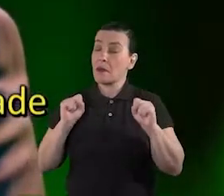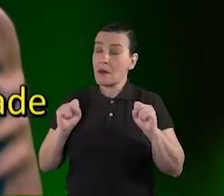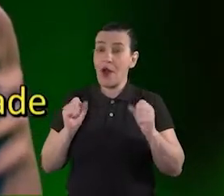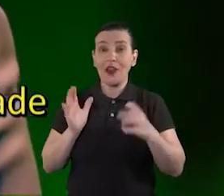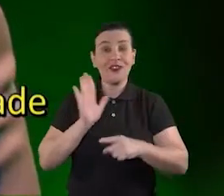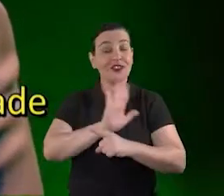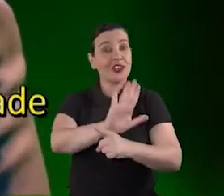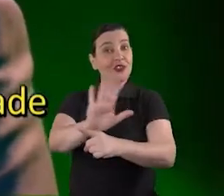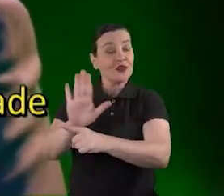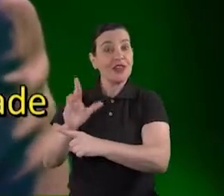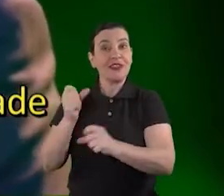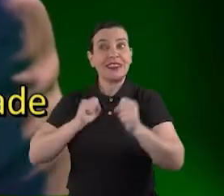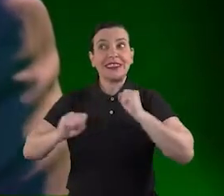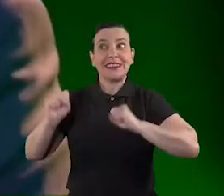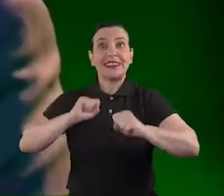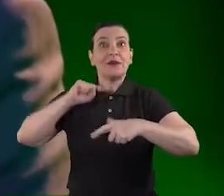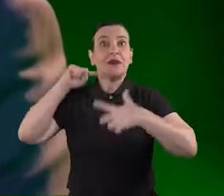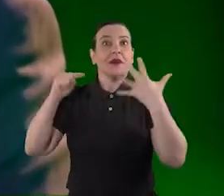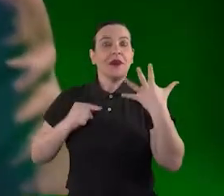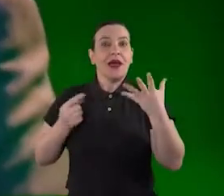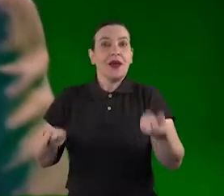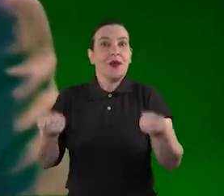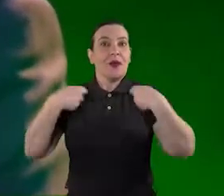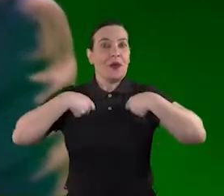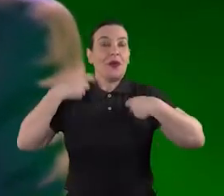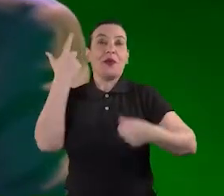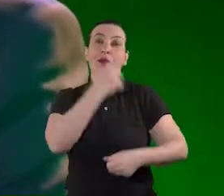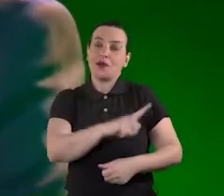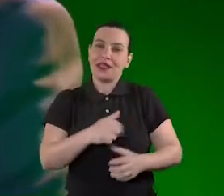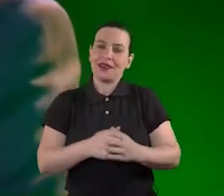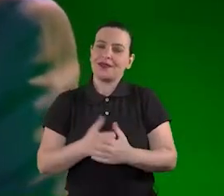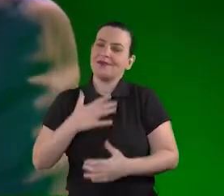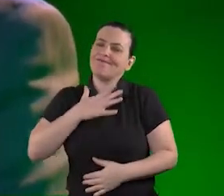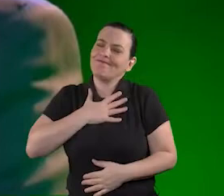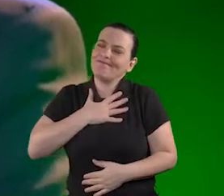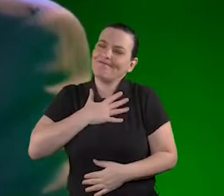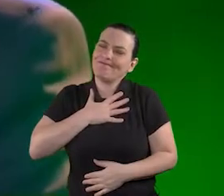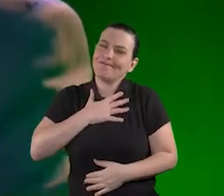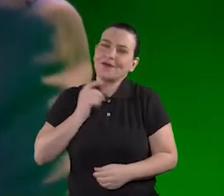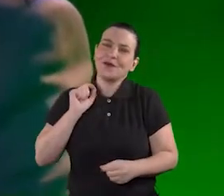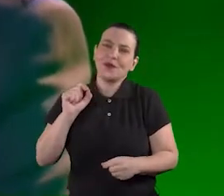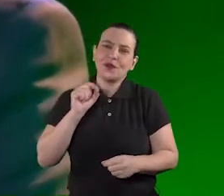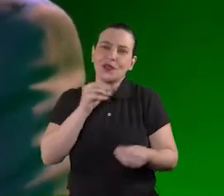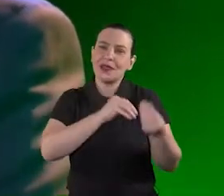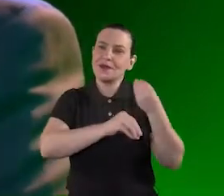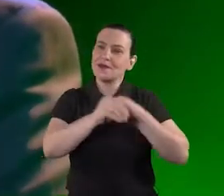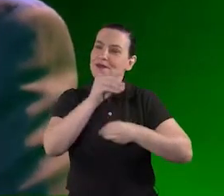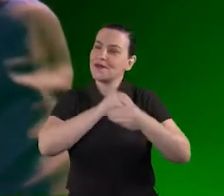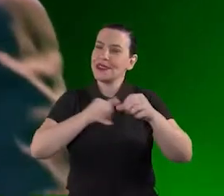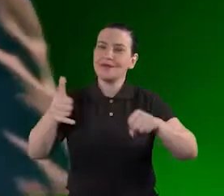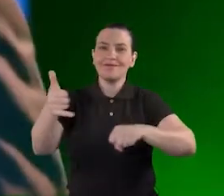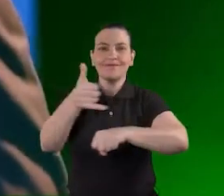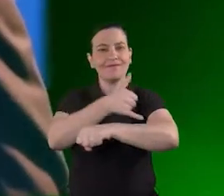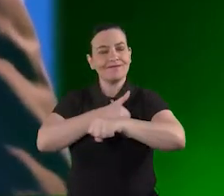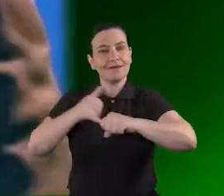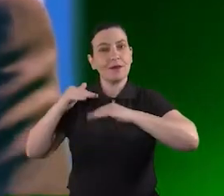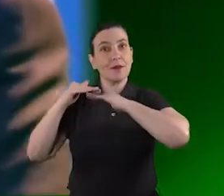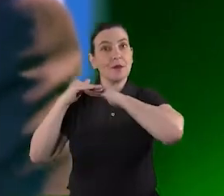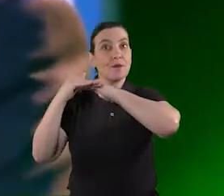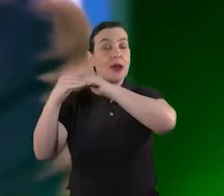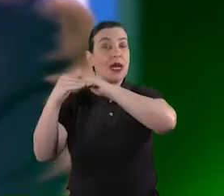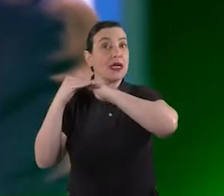expectativas uma das coisas de que gosto sobre esse mix único de olhos é que ele segue padrões